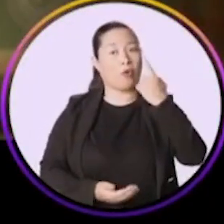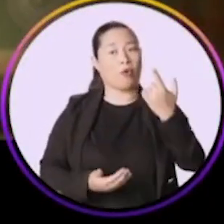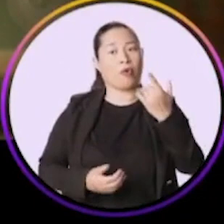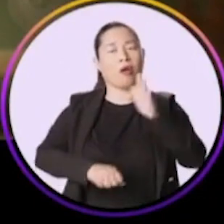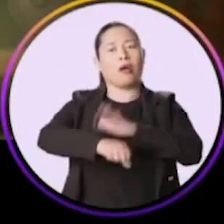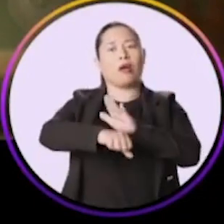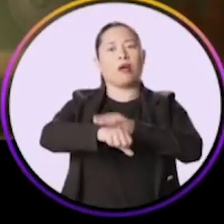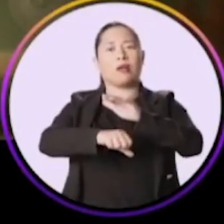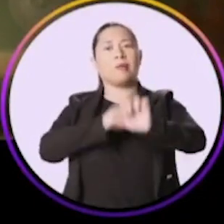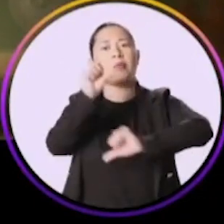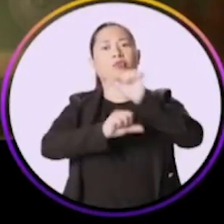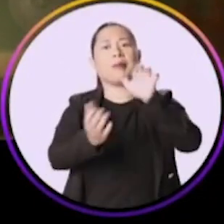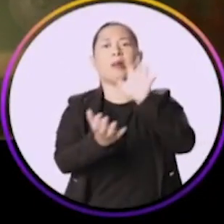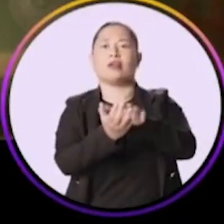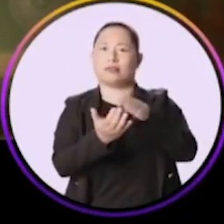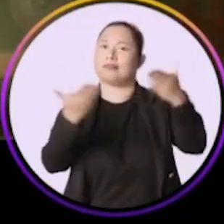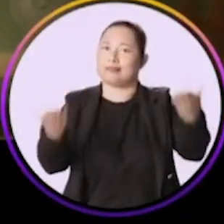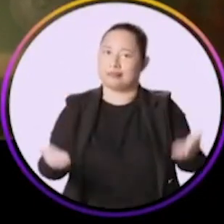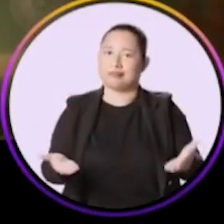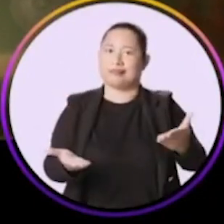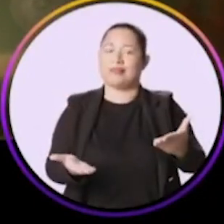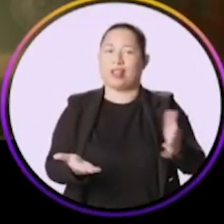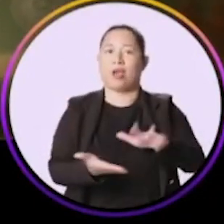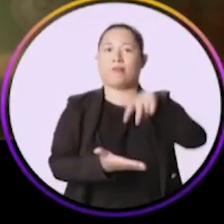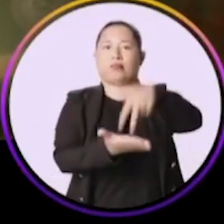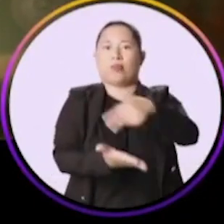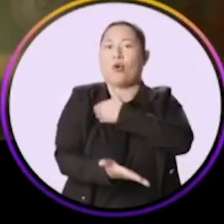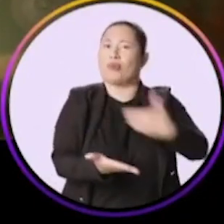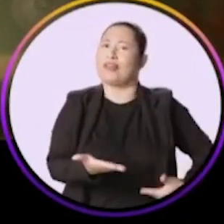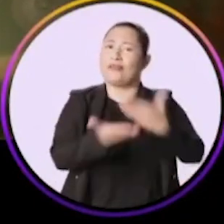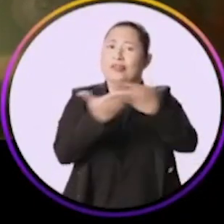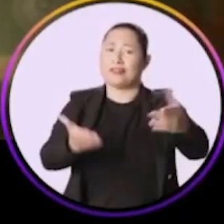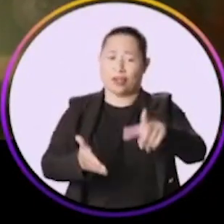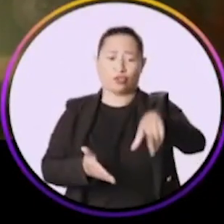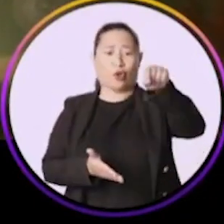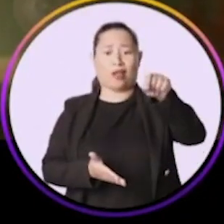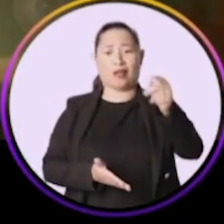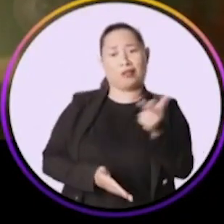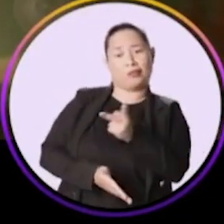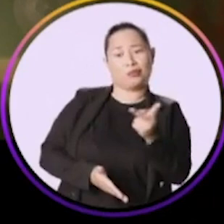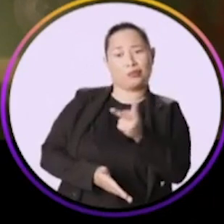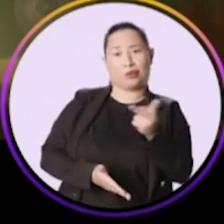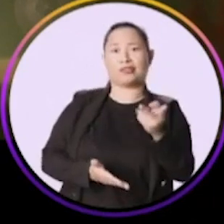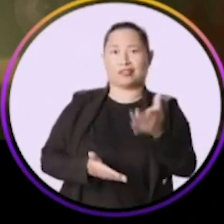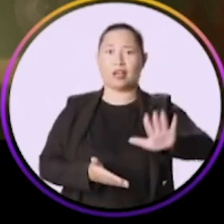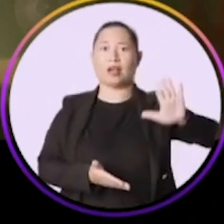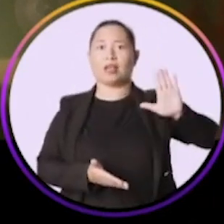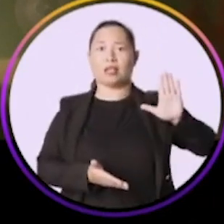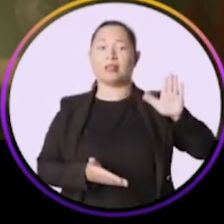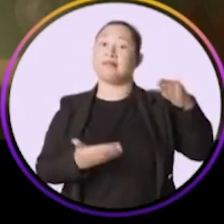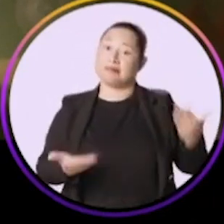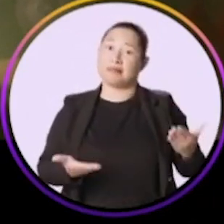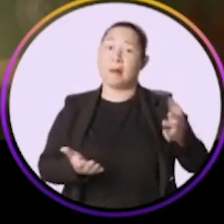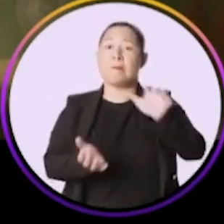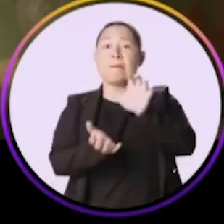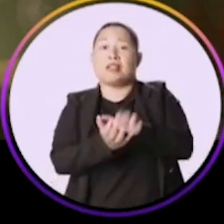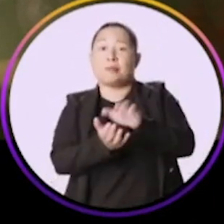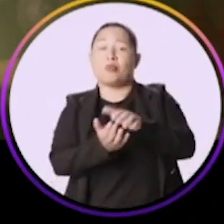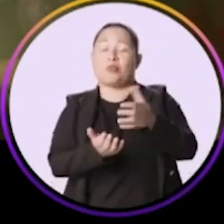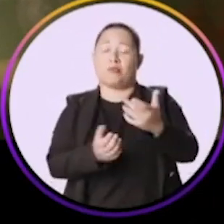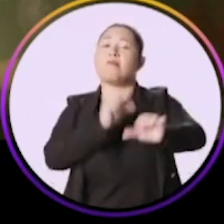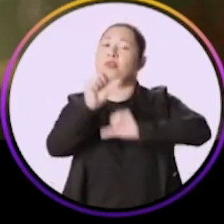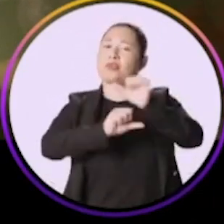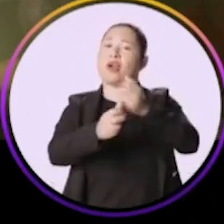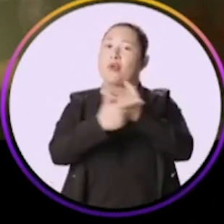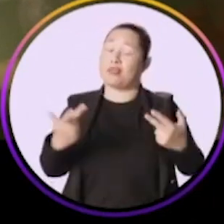a hora de mudar Pernambuco chegou. A gente vai ter uma governadora. E você vai escolher entre duas candidatas. Pra mim, Pernambuco tem que mudar